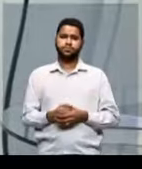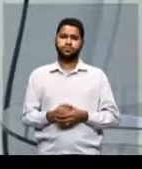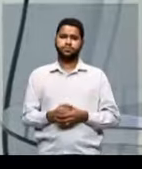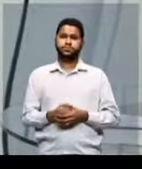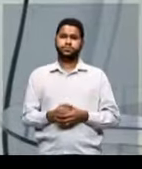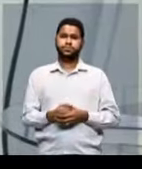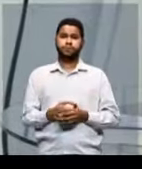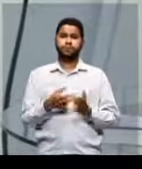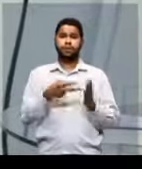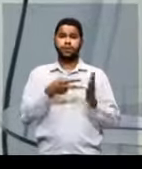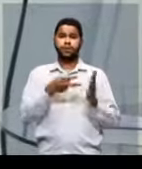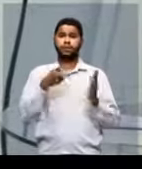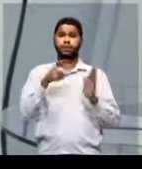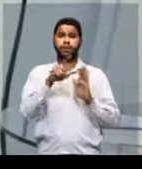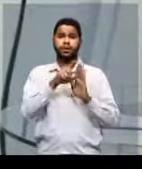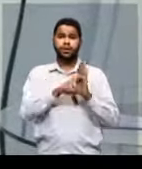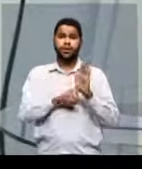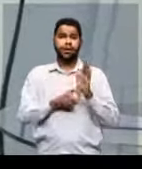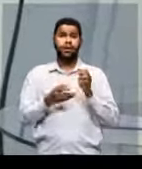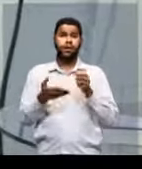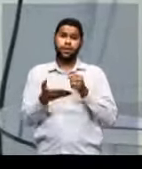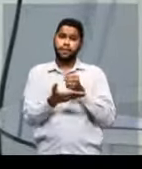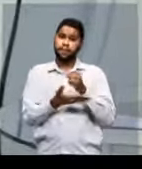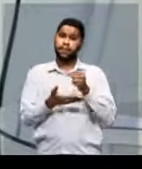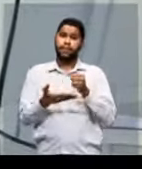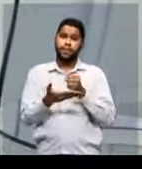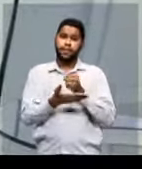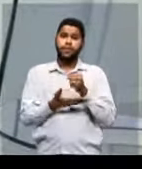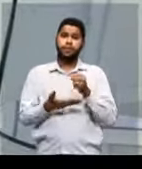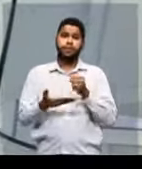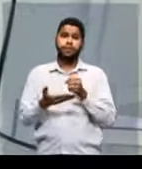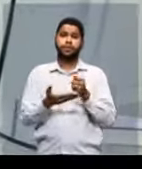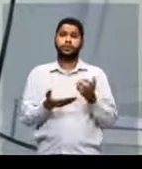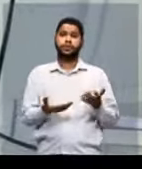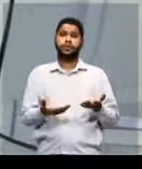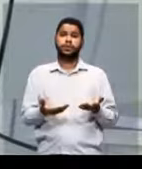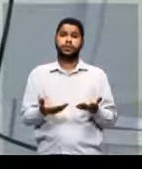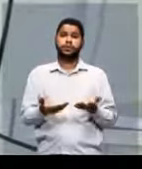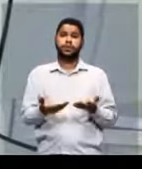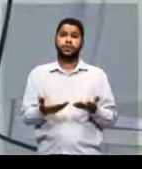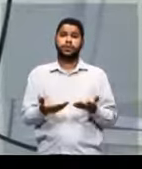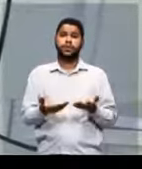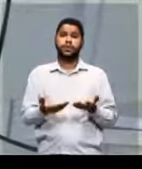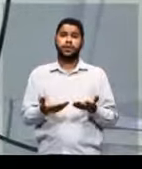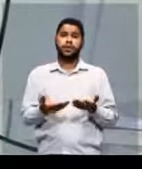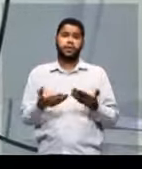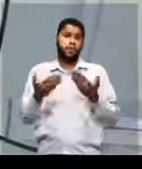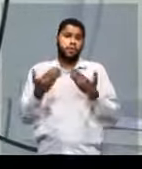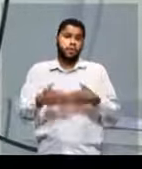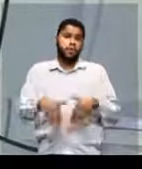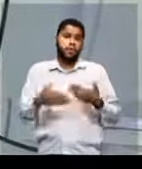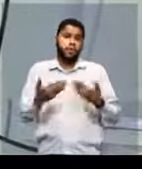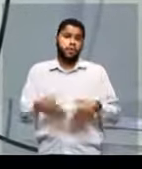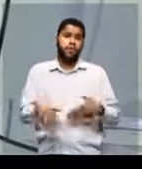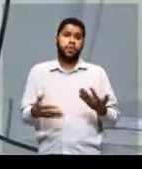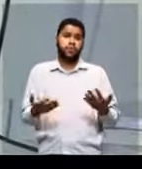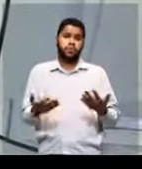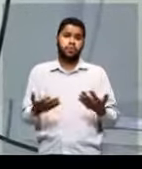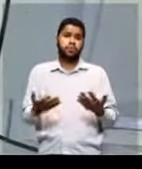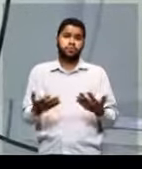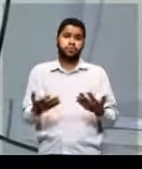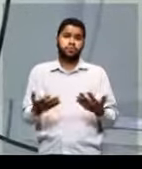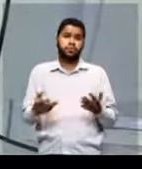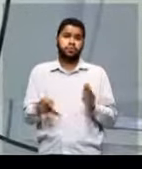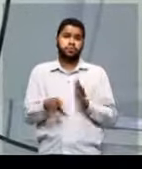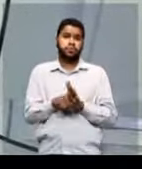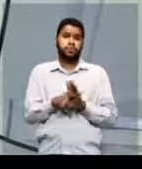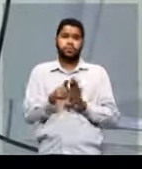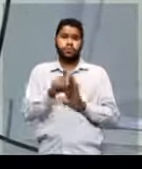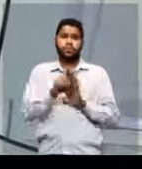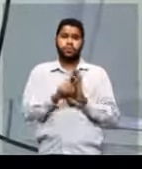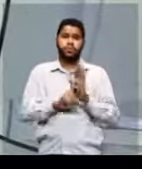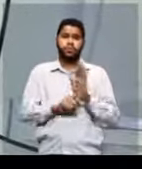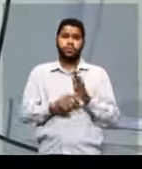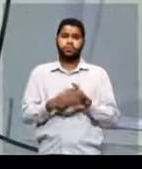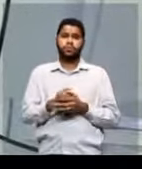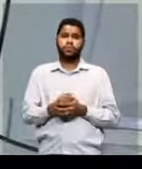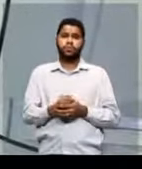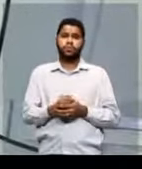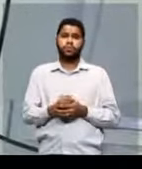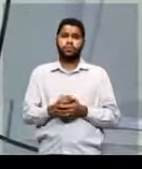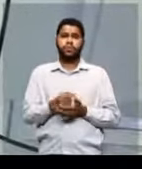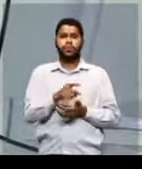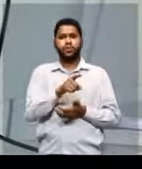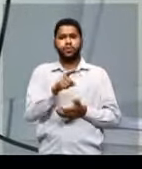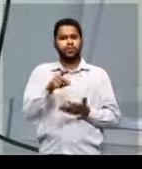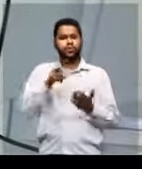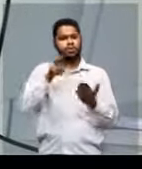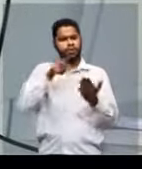Interpretação de texto é básico, é uma prova, de uma forma ou de outra, é uma prova textual. Então, você